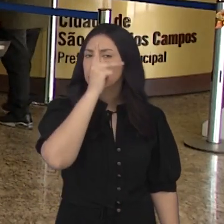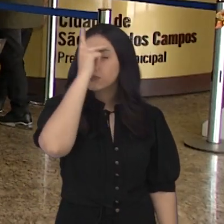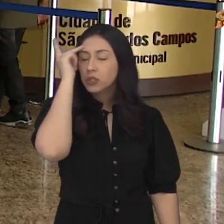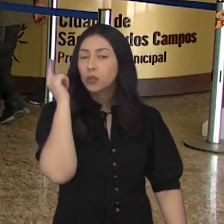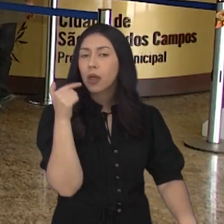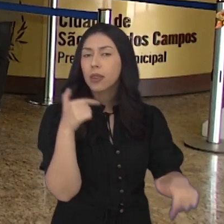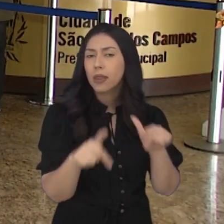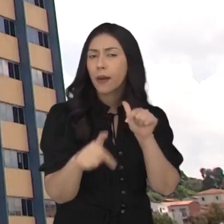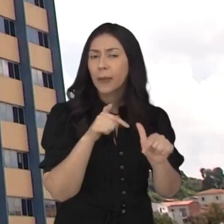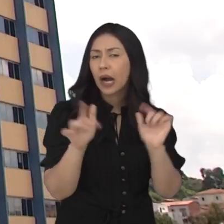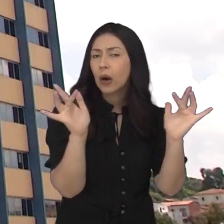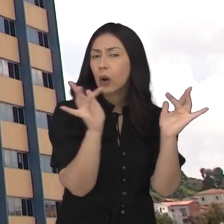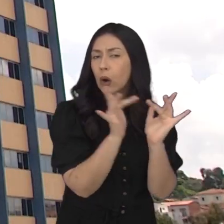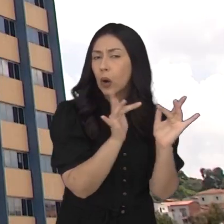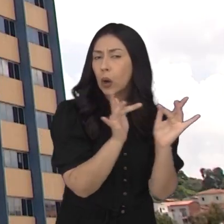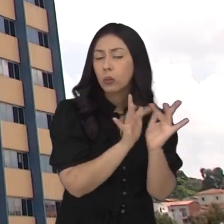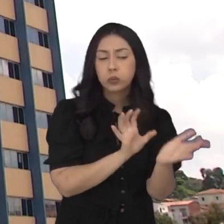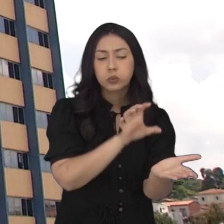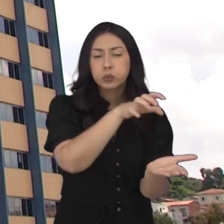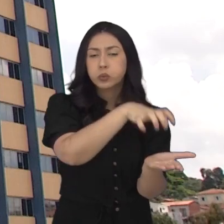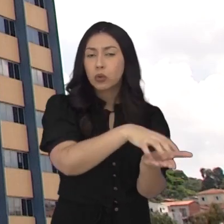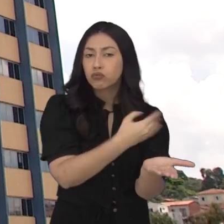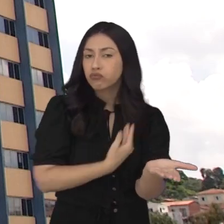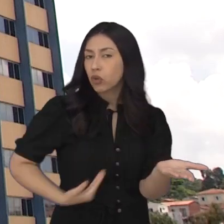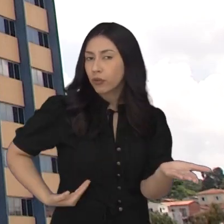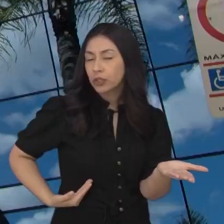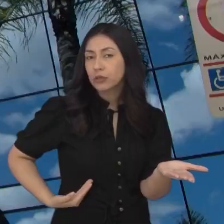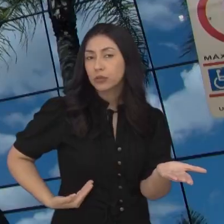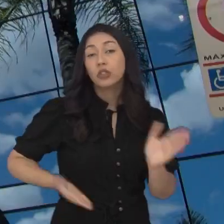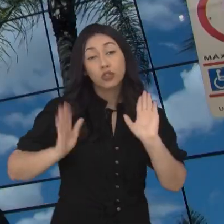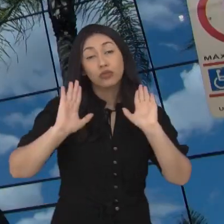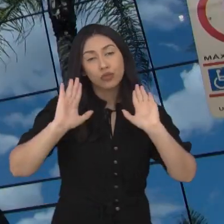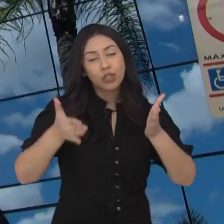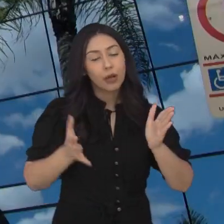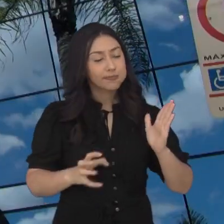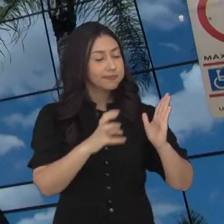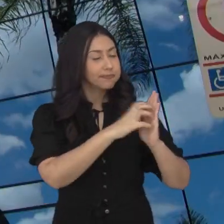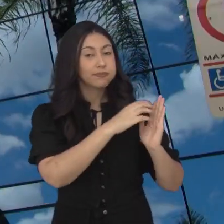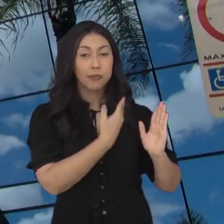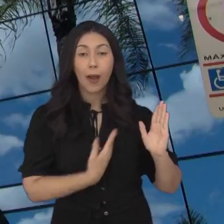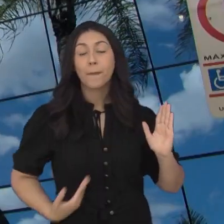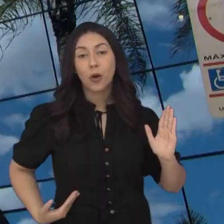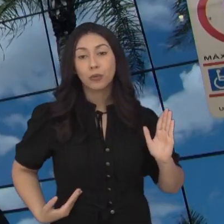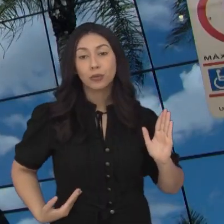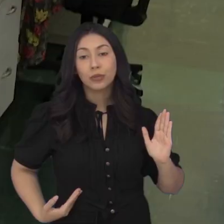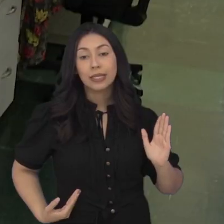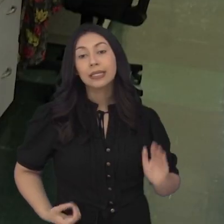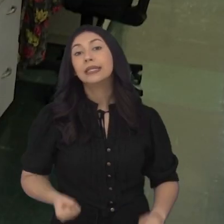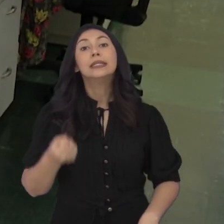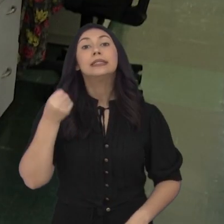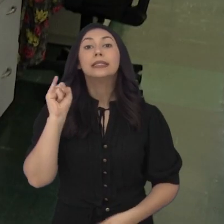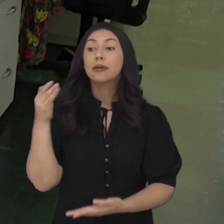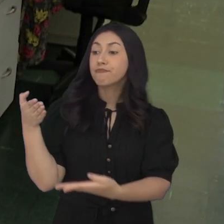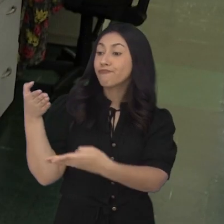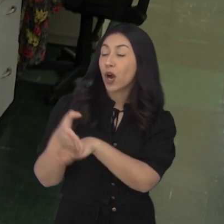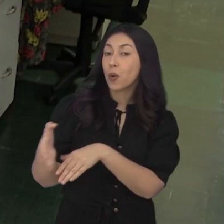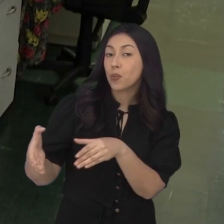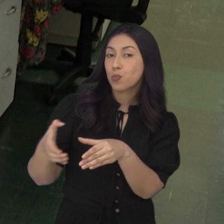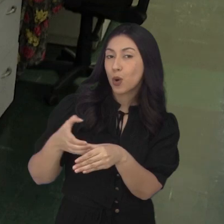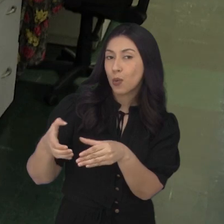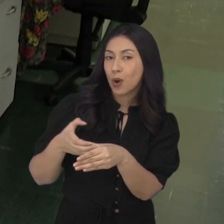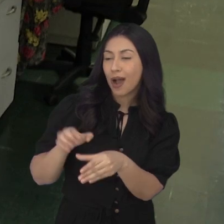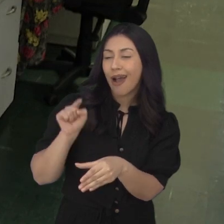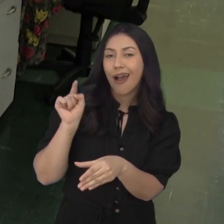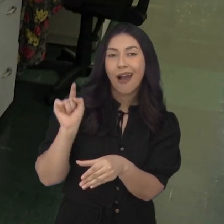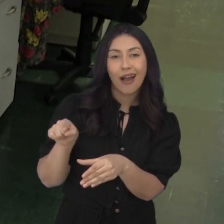pessoa que trabalha diretamente para um órgão do governo é considerada servidora pública. Quem ingressa para a carreira